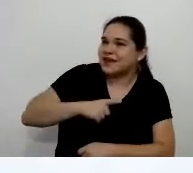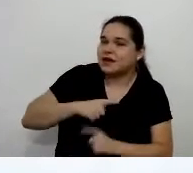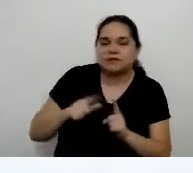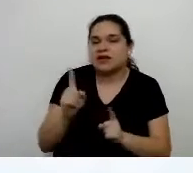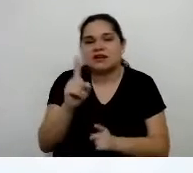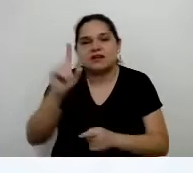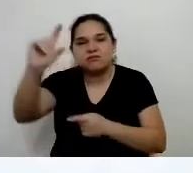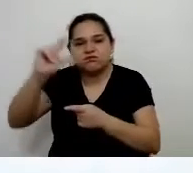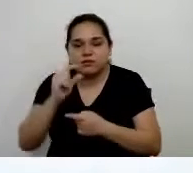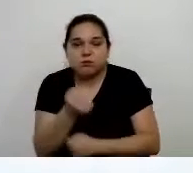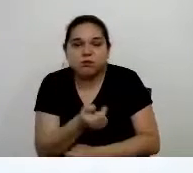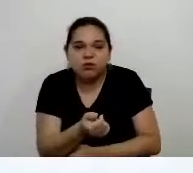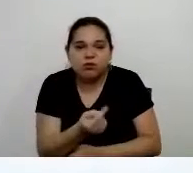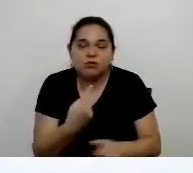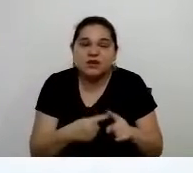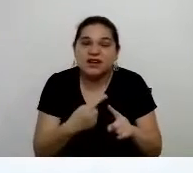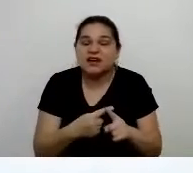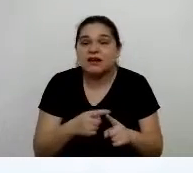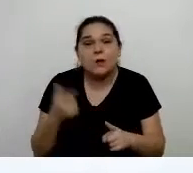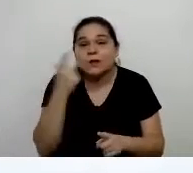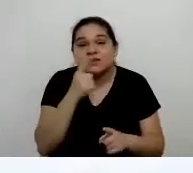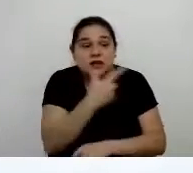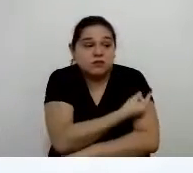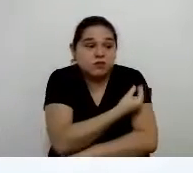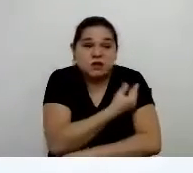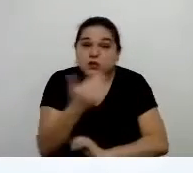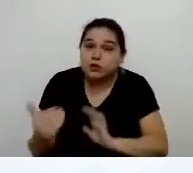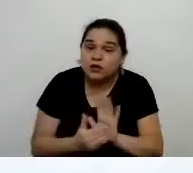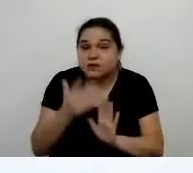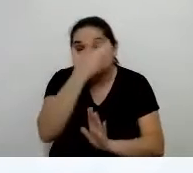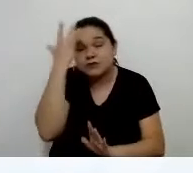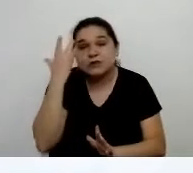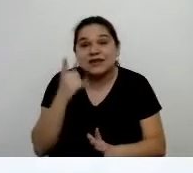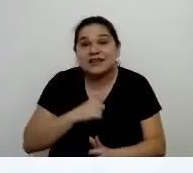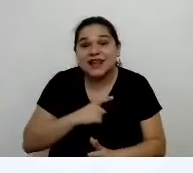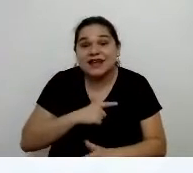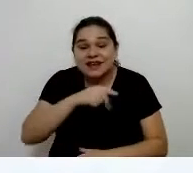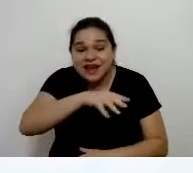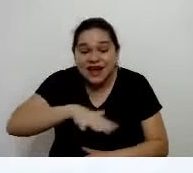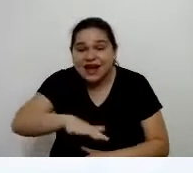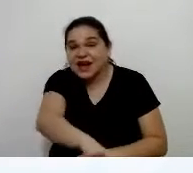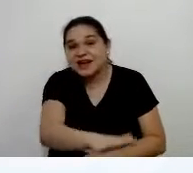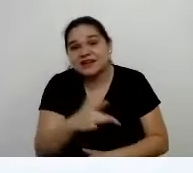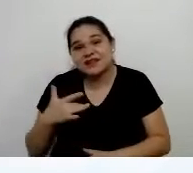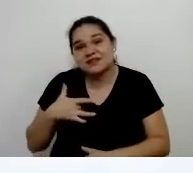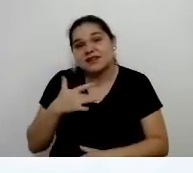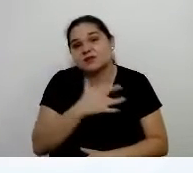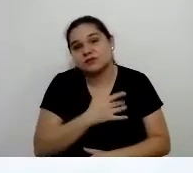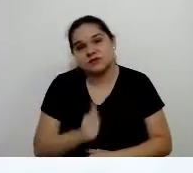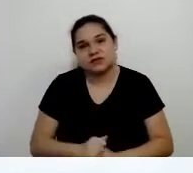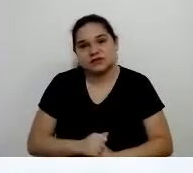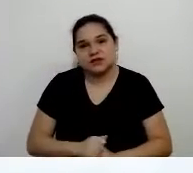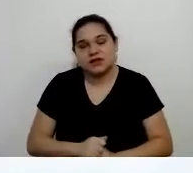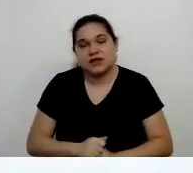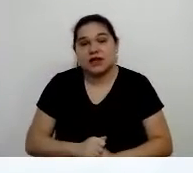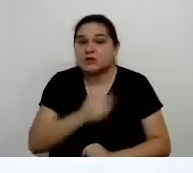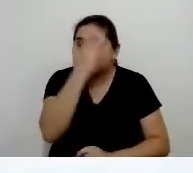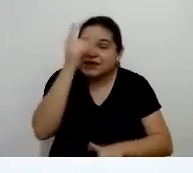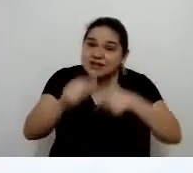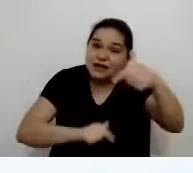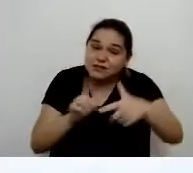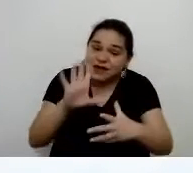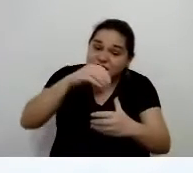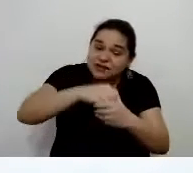aquelas pessoas que estão à frente aí no combate ao Covid, principalmente as pessoas na área de saúde, não só na área de saúde, as pessoas que trabalham nos